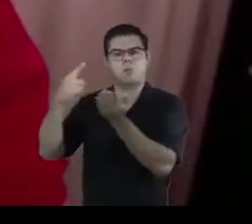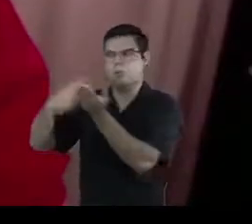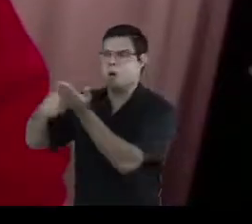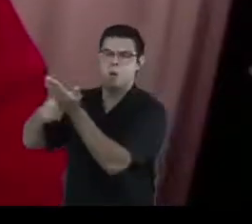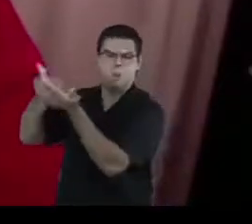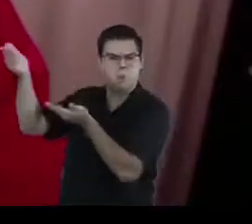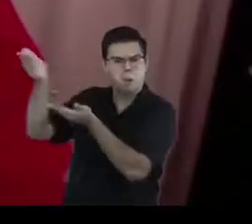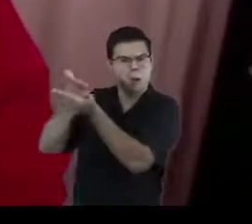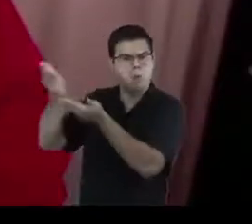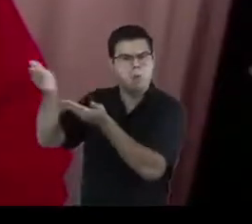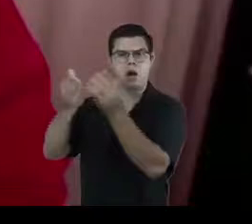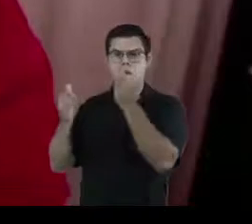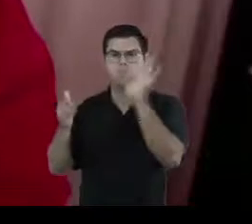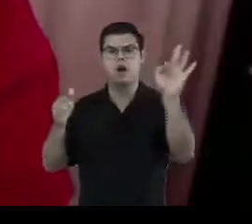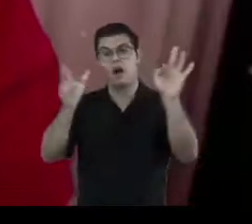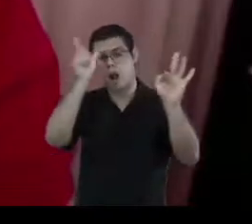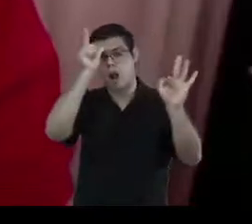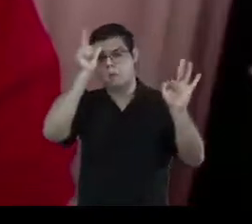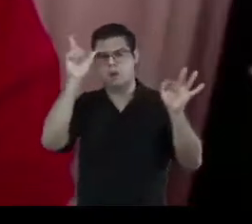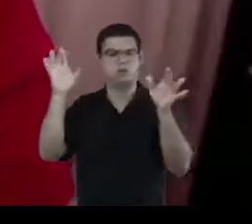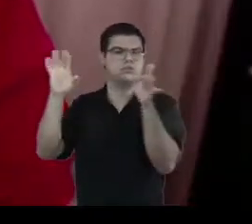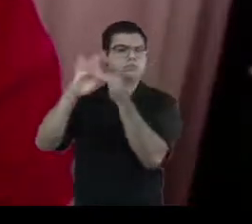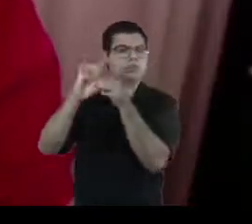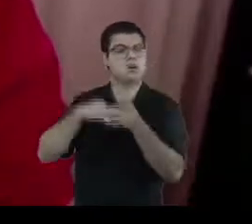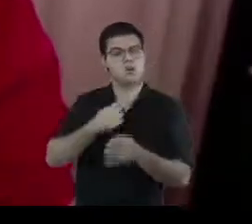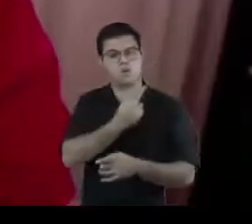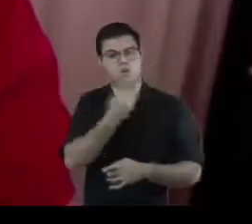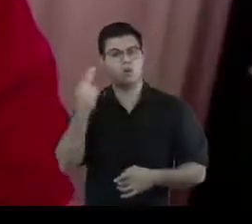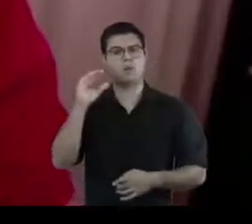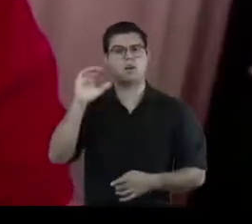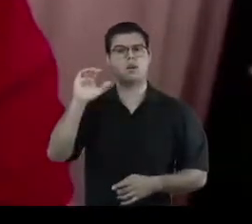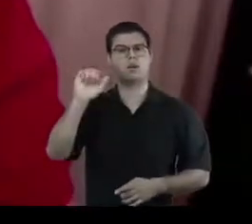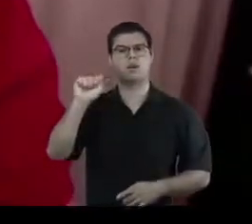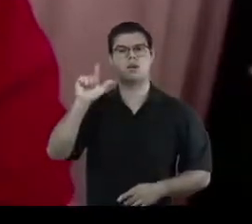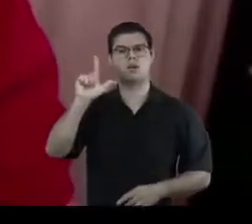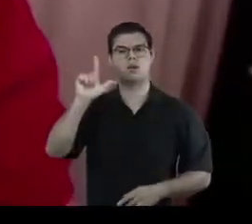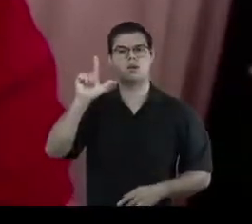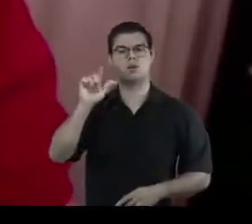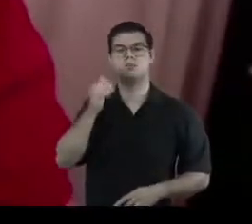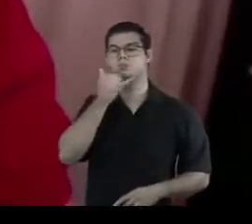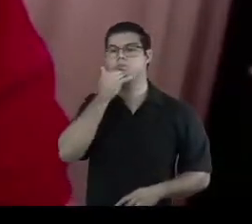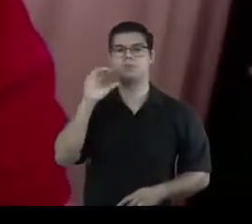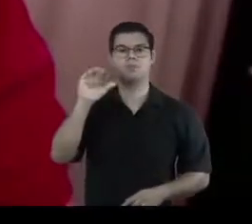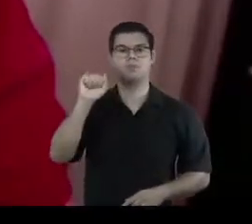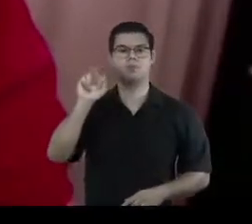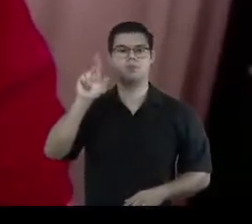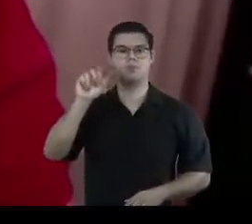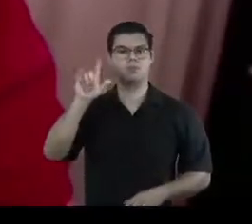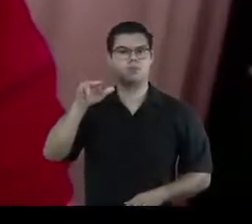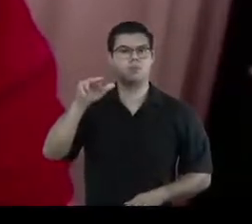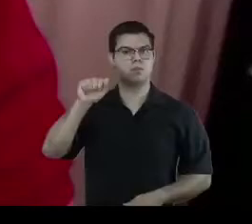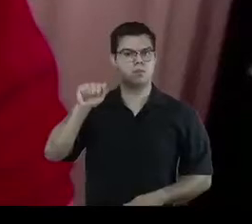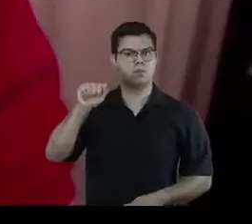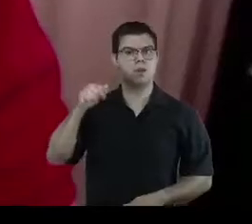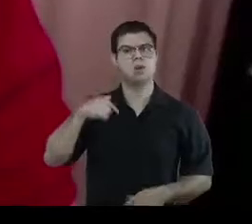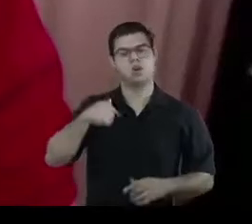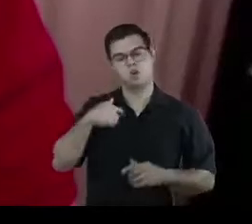culturais de ambos os países. Meu nome é Carolina Matos e eu vou acompanhar vocês em mais um dia dessa programação.